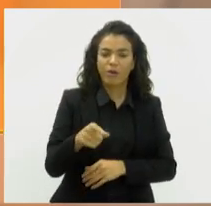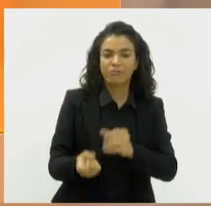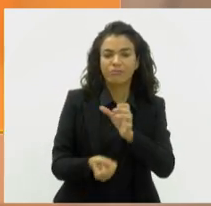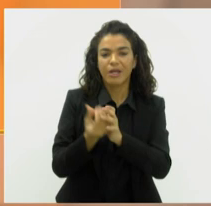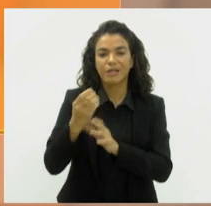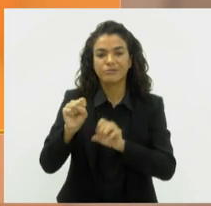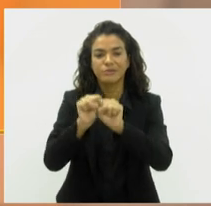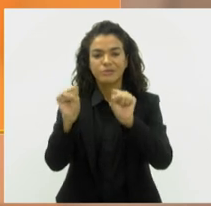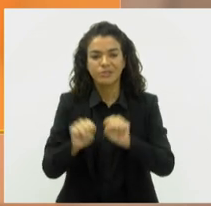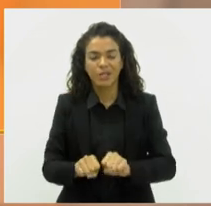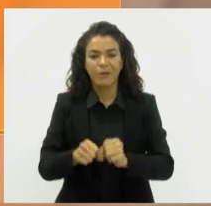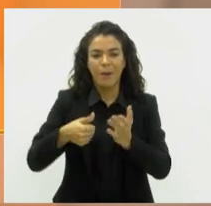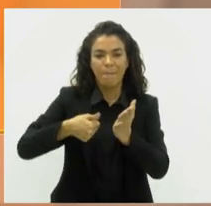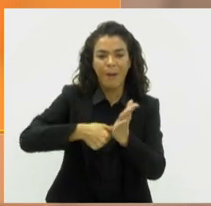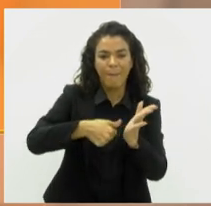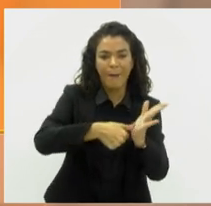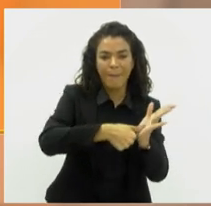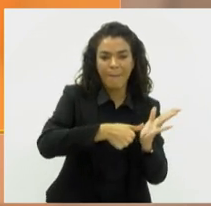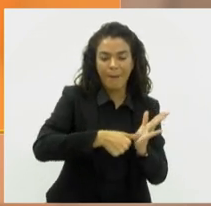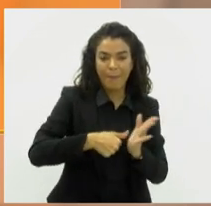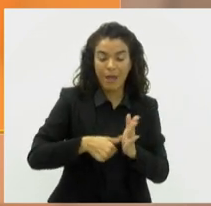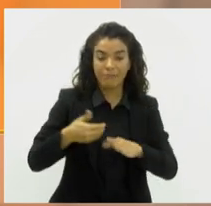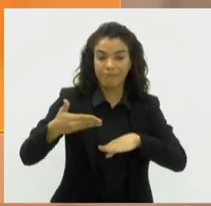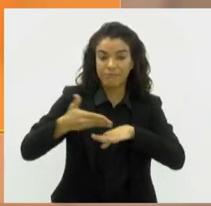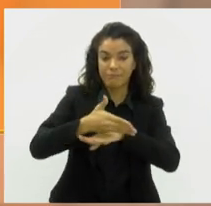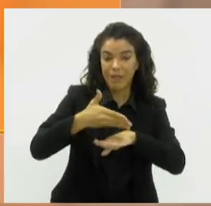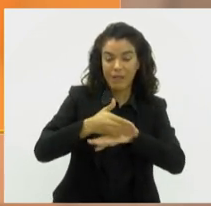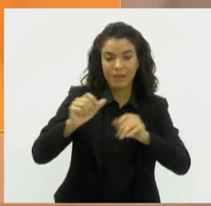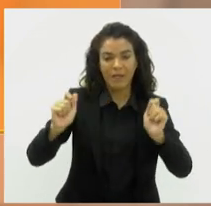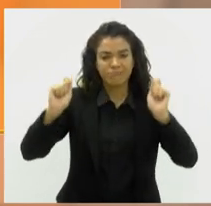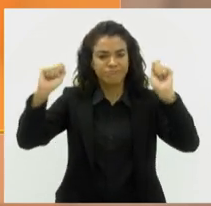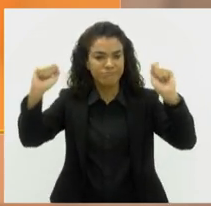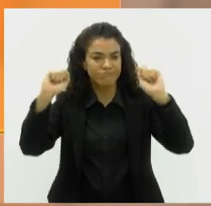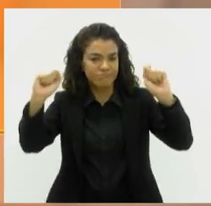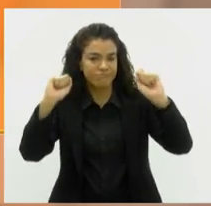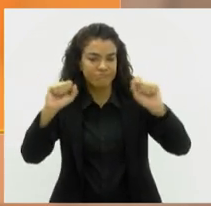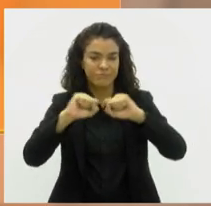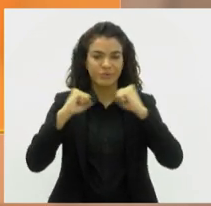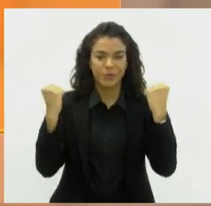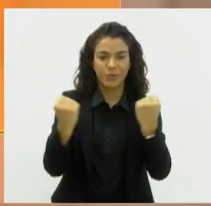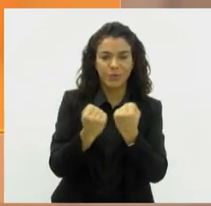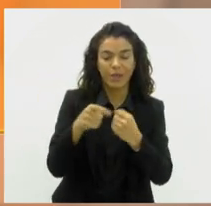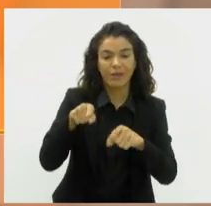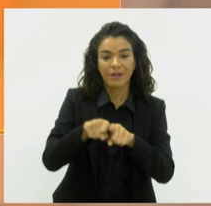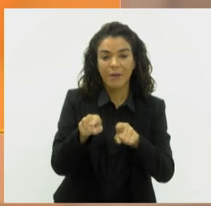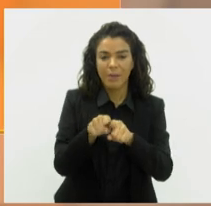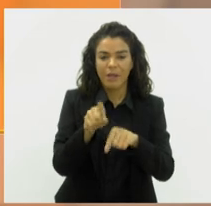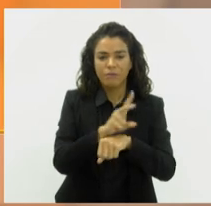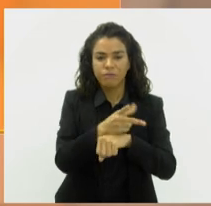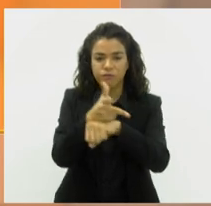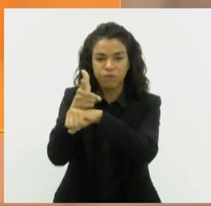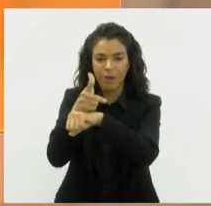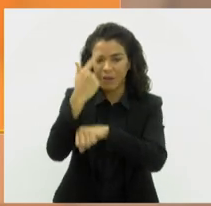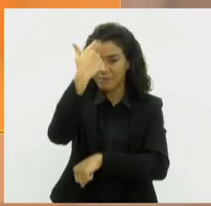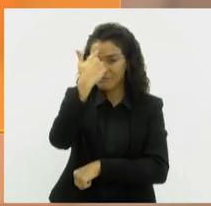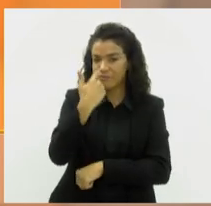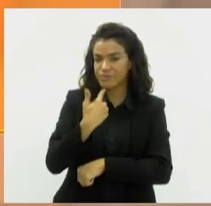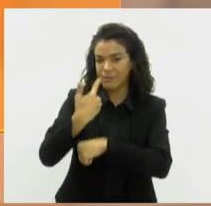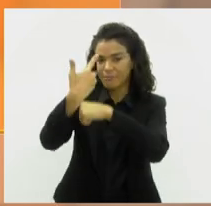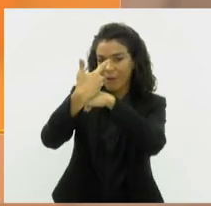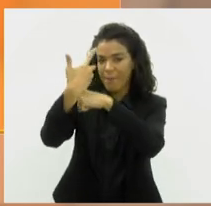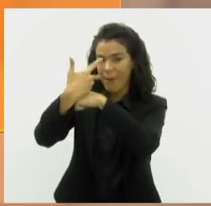sistema de identificação biométrica na entrada de torcedores e de um sistema de monitoramento por imagem em